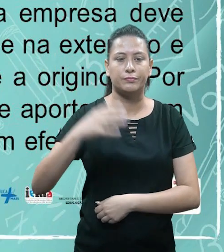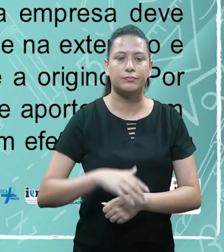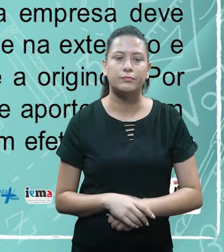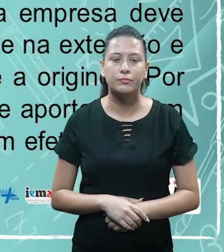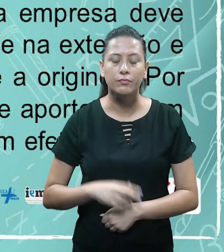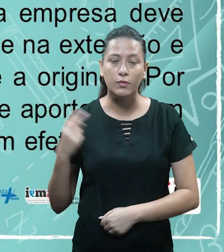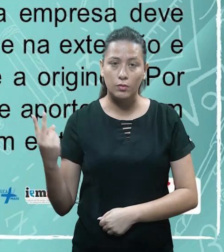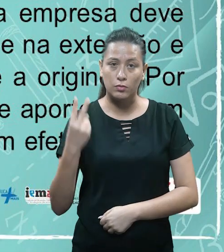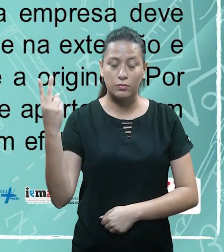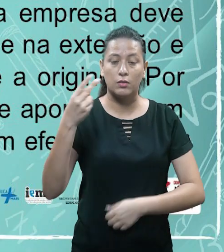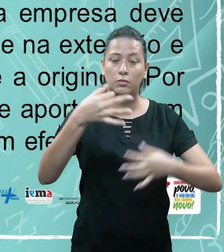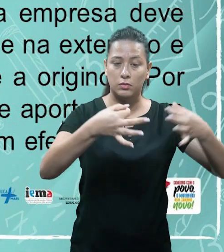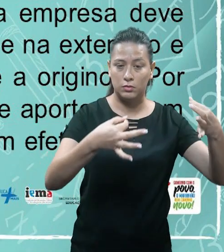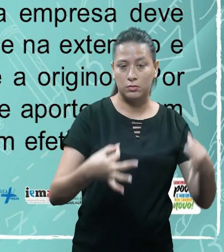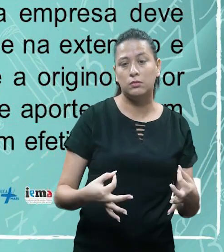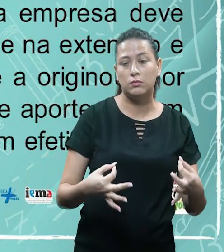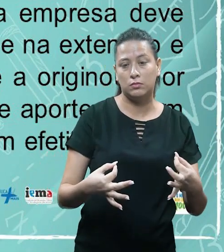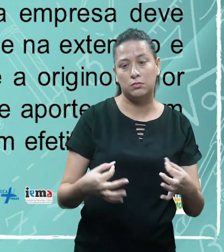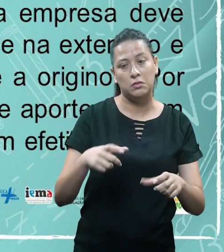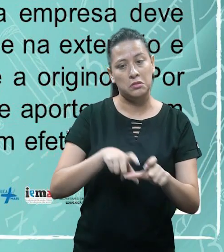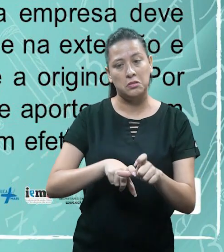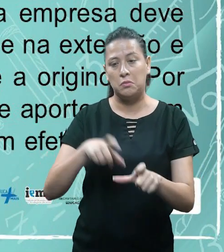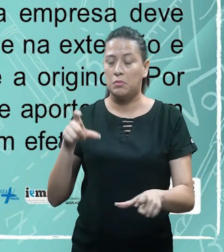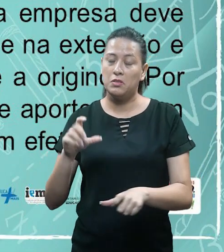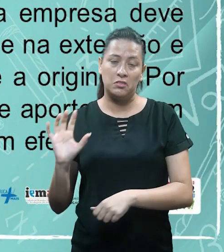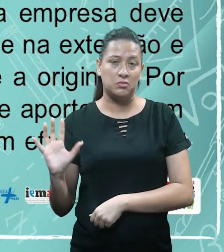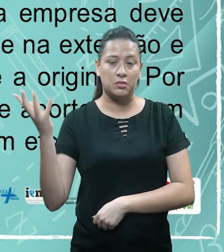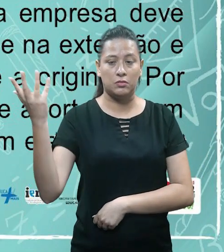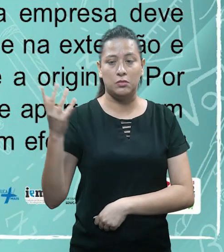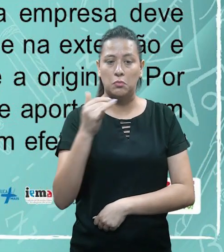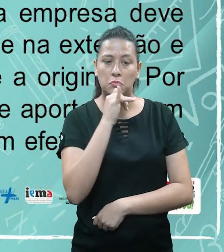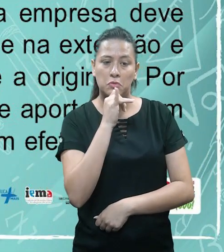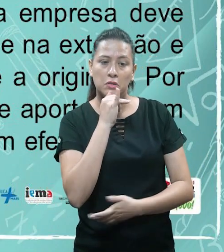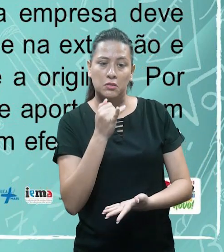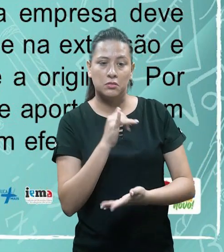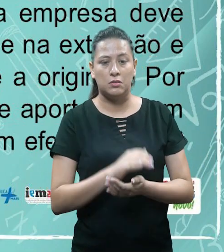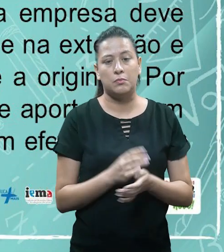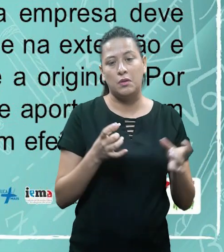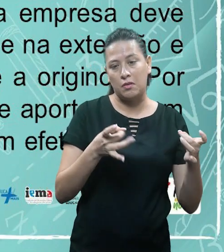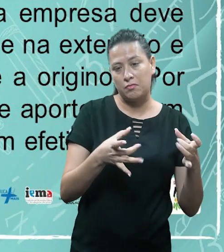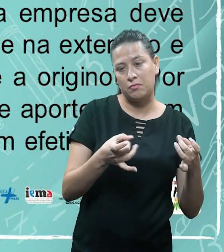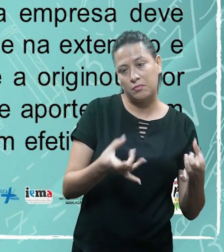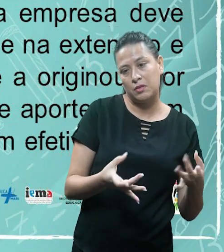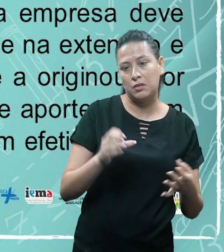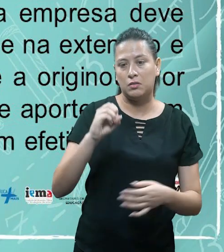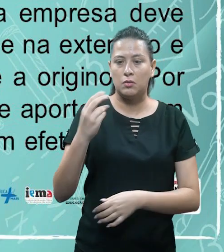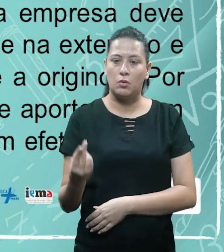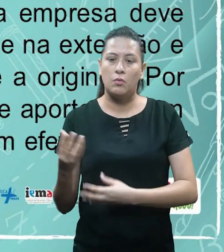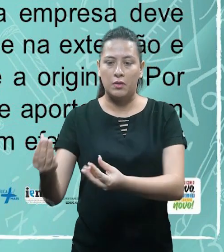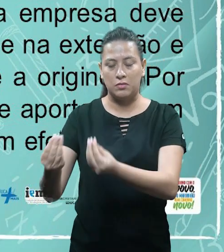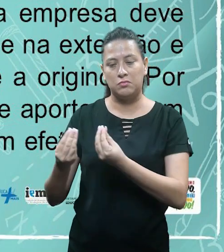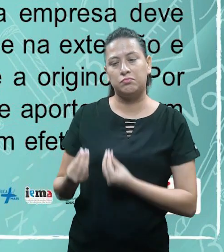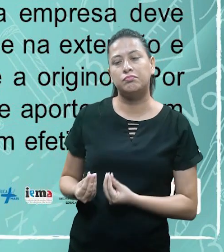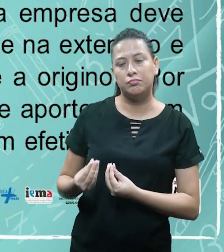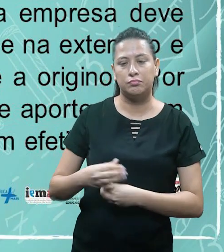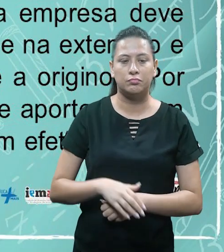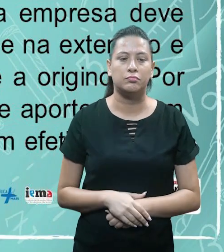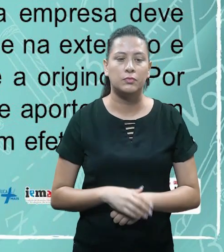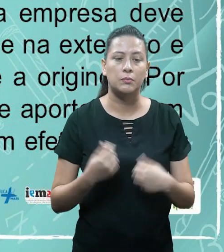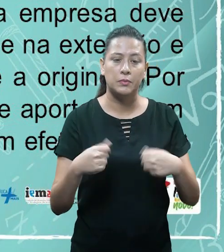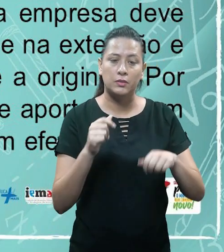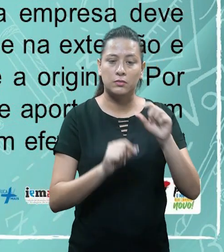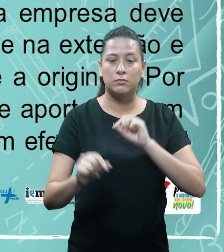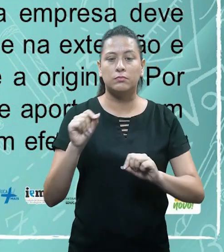independentemente do fato que originou. Por exemplo, a venda de um ativo ou recebimento de um aporte devem ser